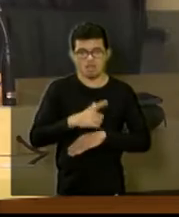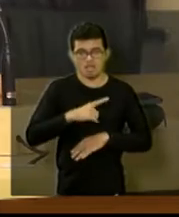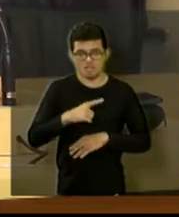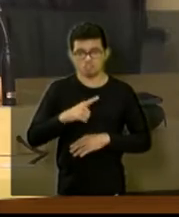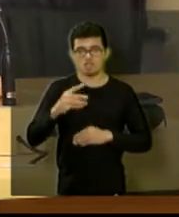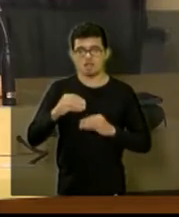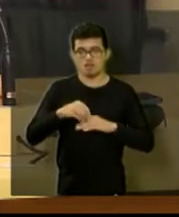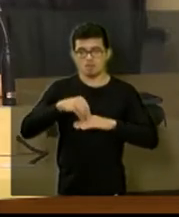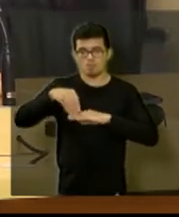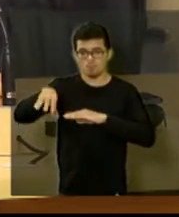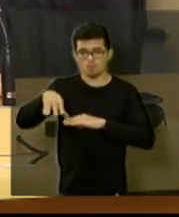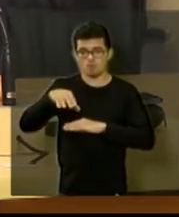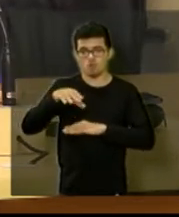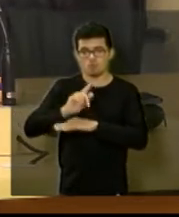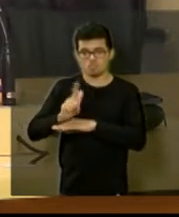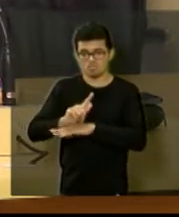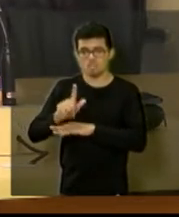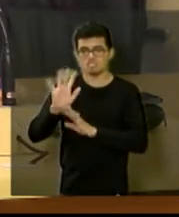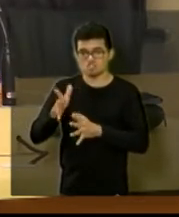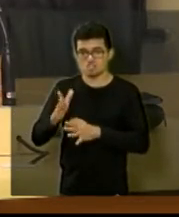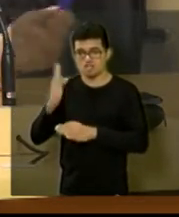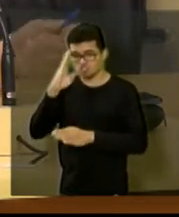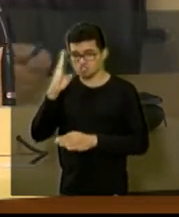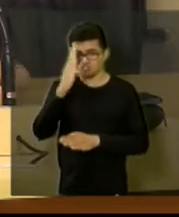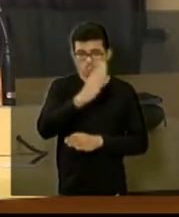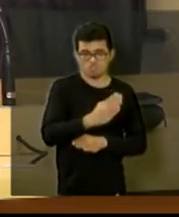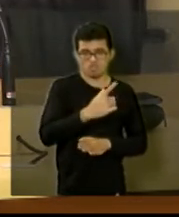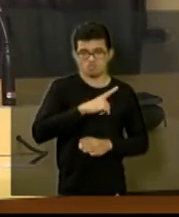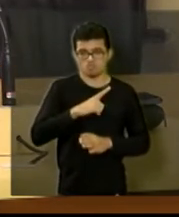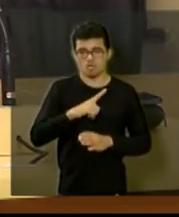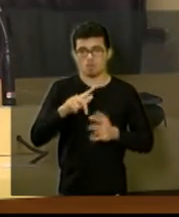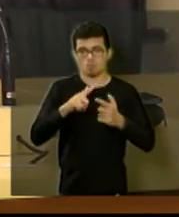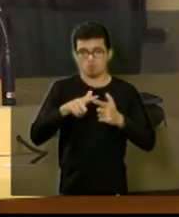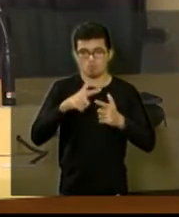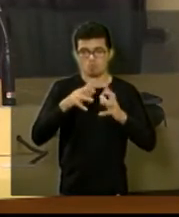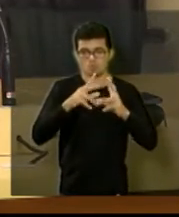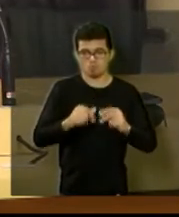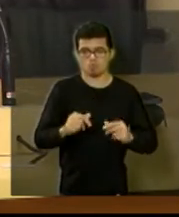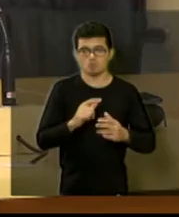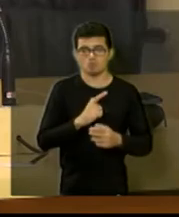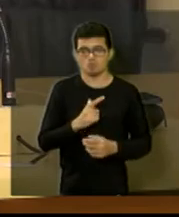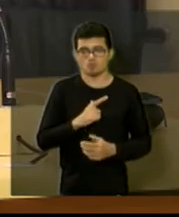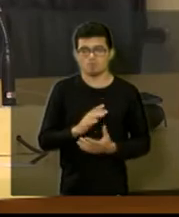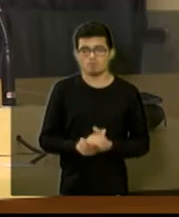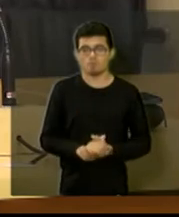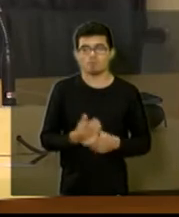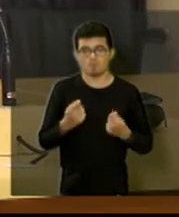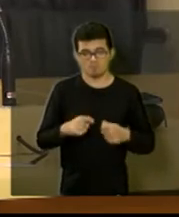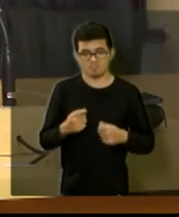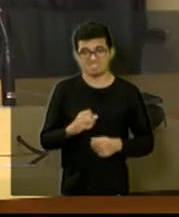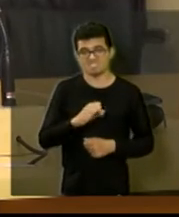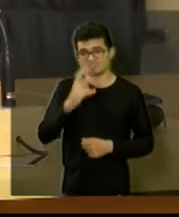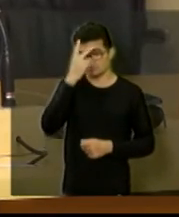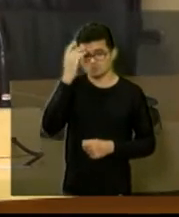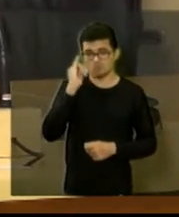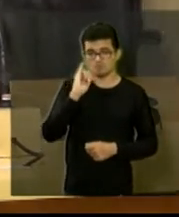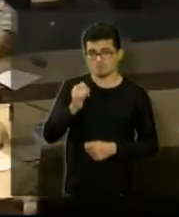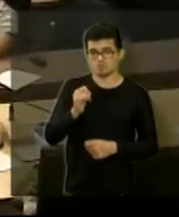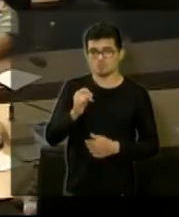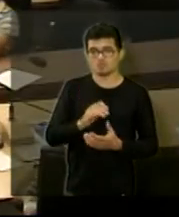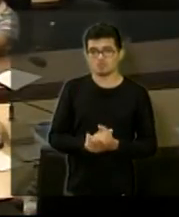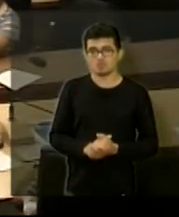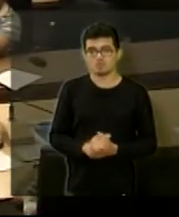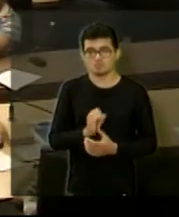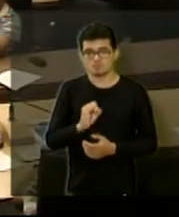para a gerência a gente já foi lá foram com máquinas já foram com tudo já não era problema mas é bem isso se ninguém avisar acaba você percebe isso é